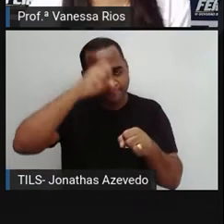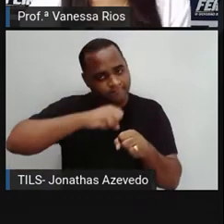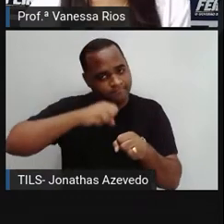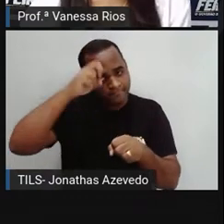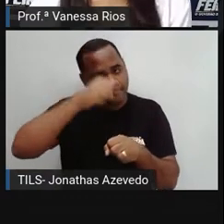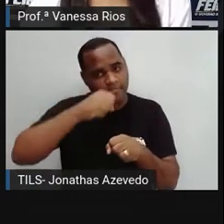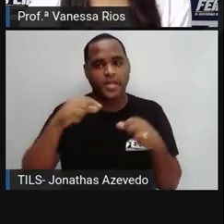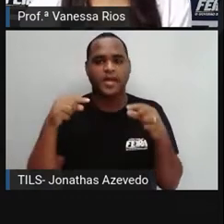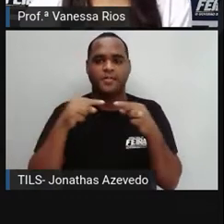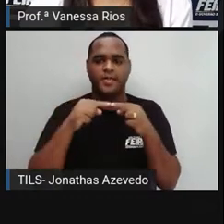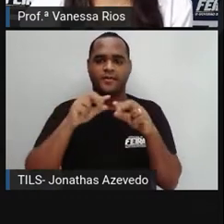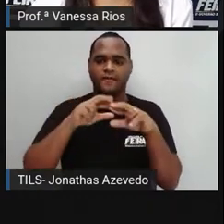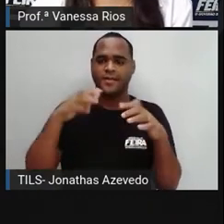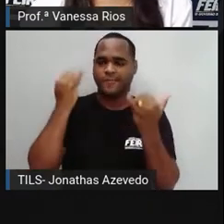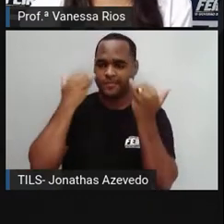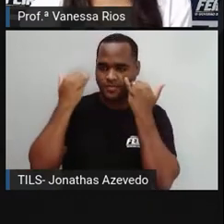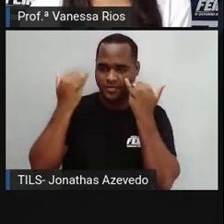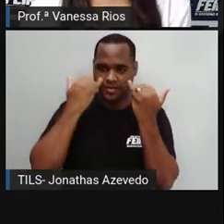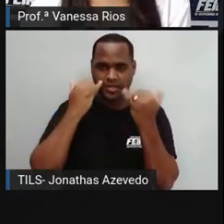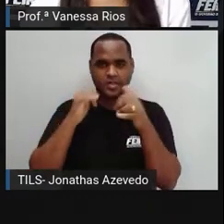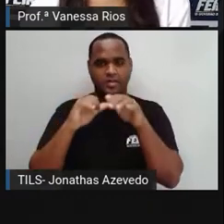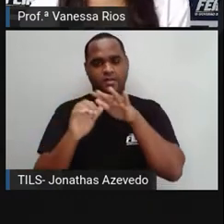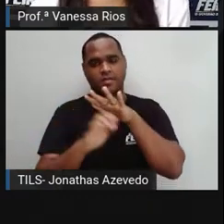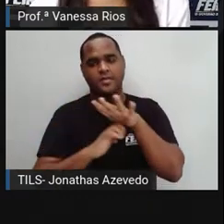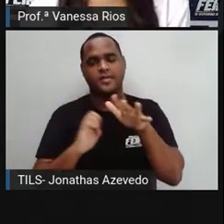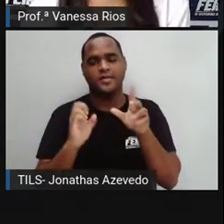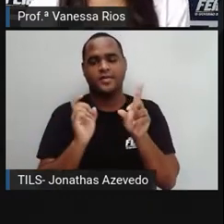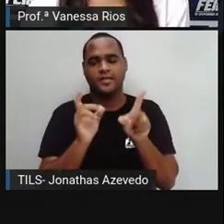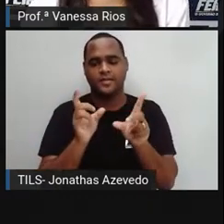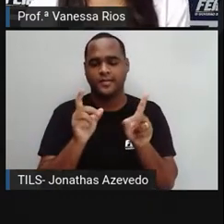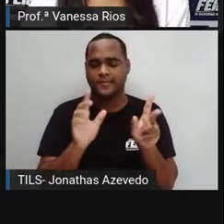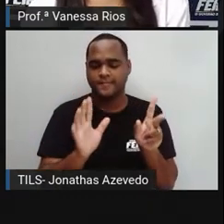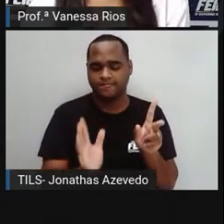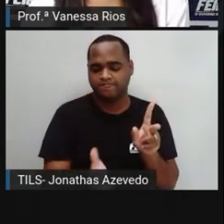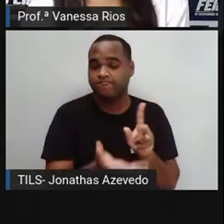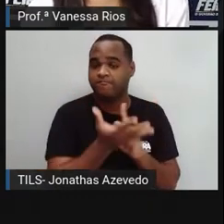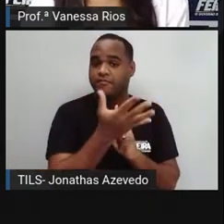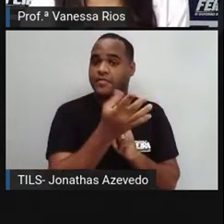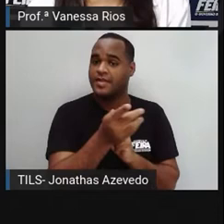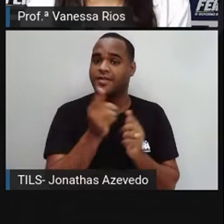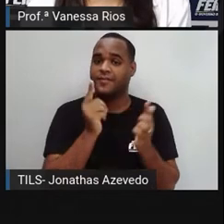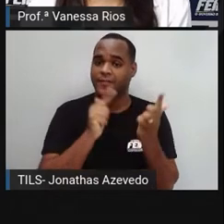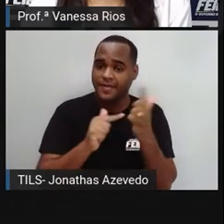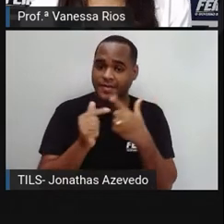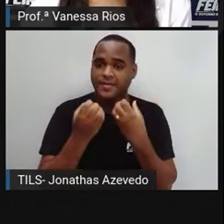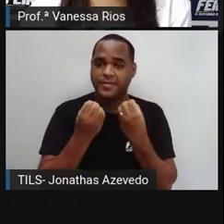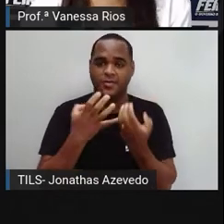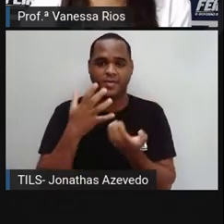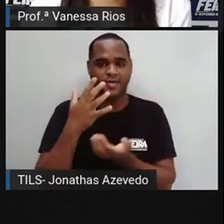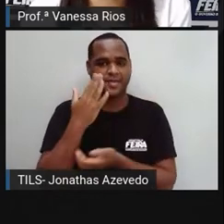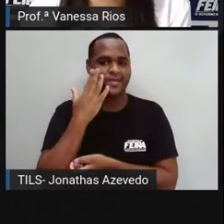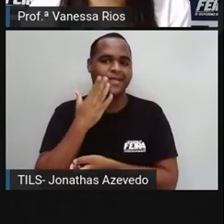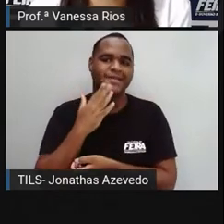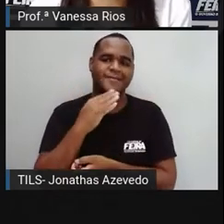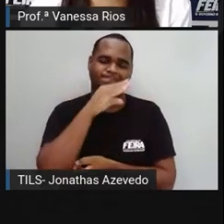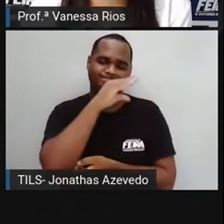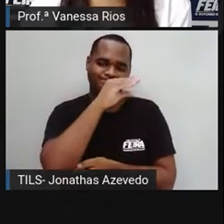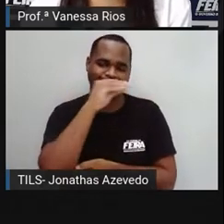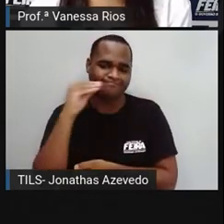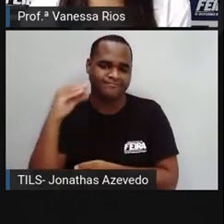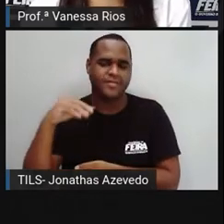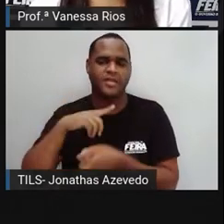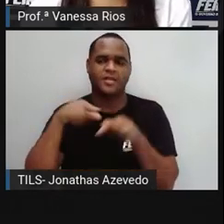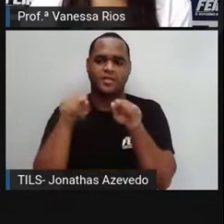frutos de mais informação e estímulo ao empreendedorismo. Crianças e adolescentes